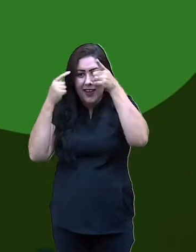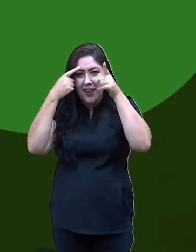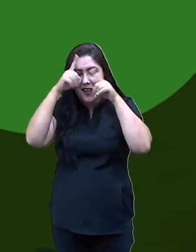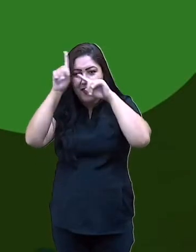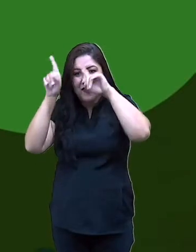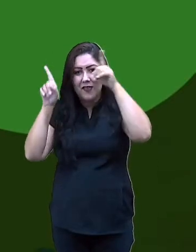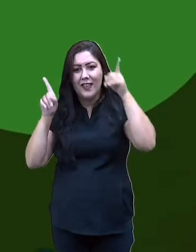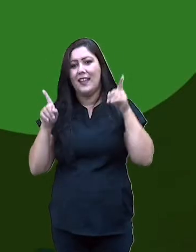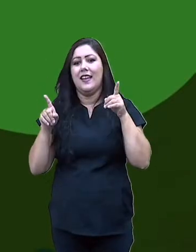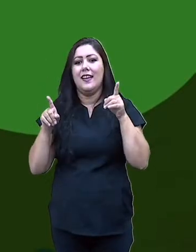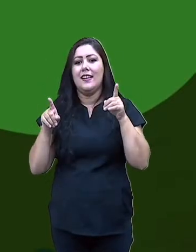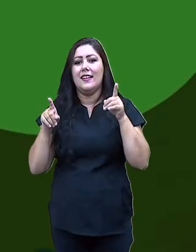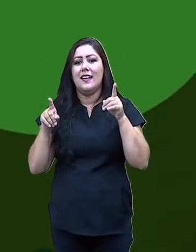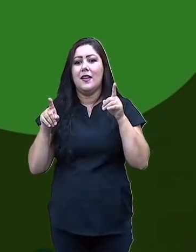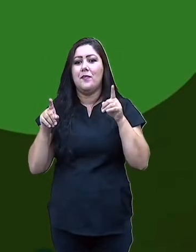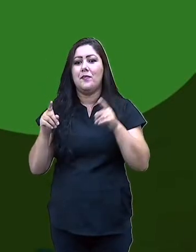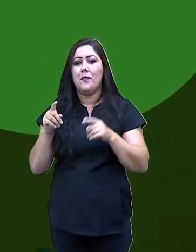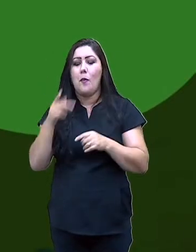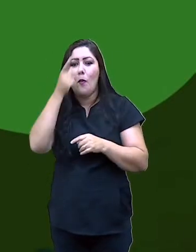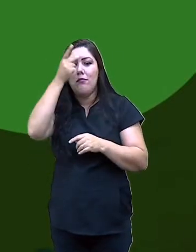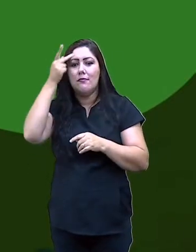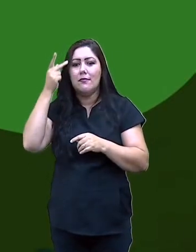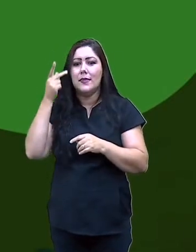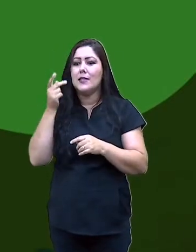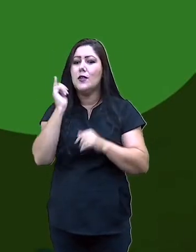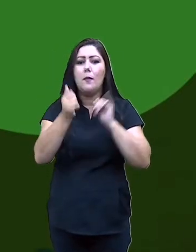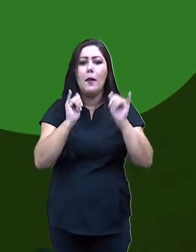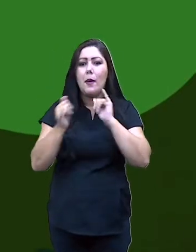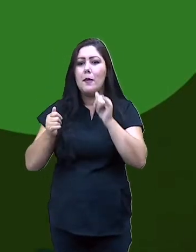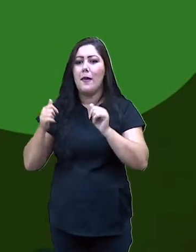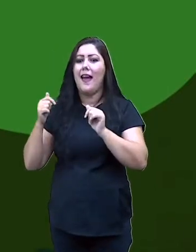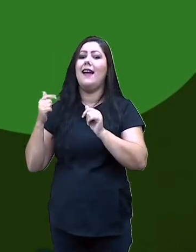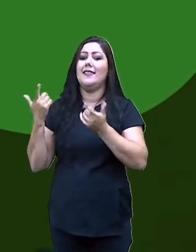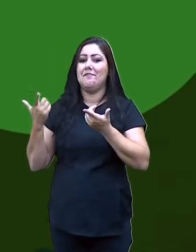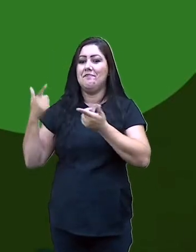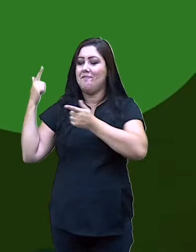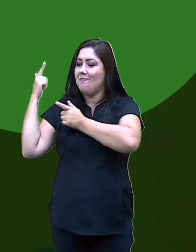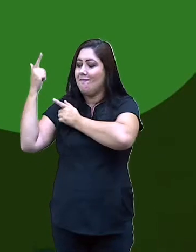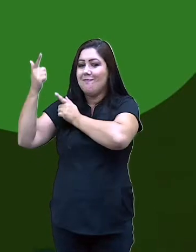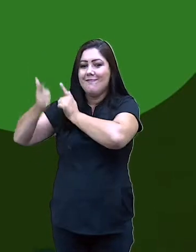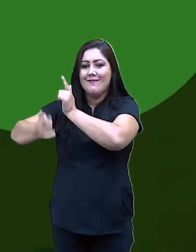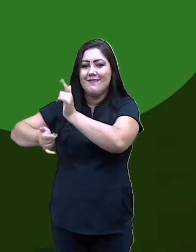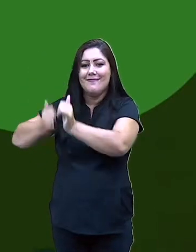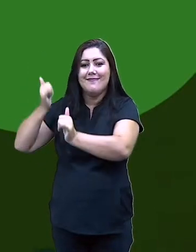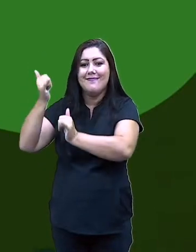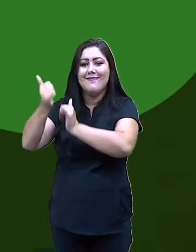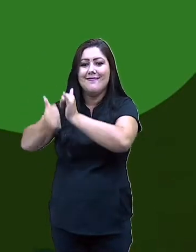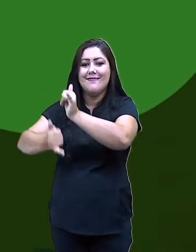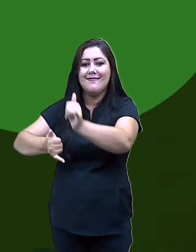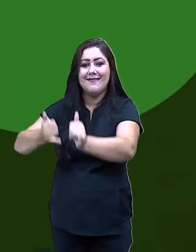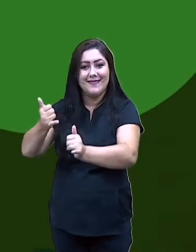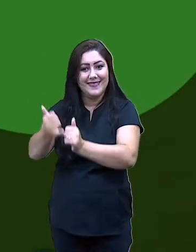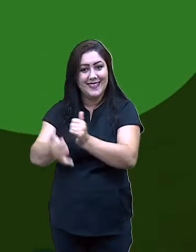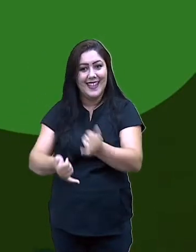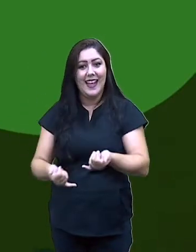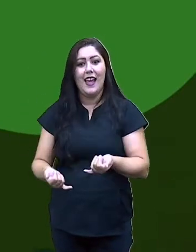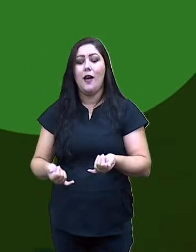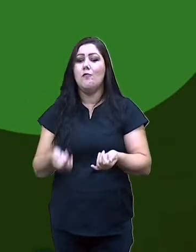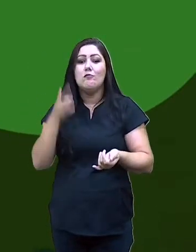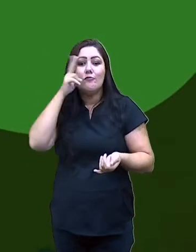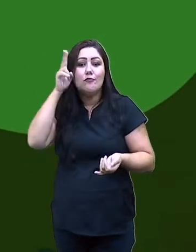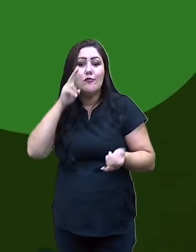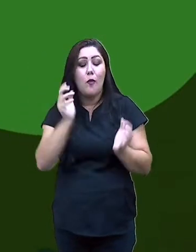de geração em geração para um povo, carregada da história de um povo e é